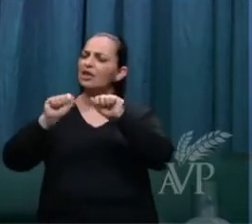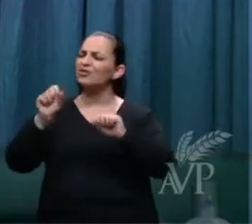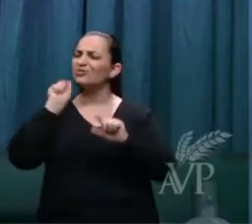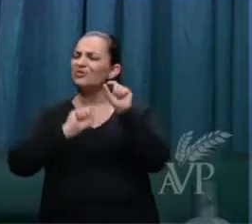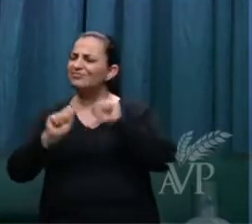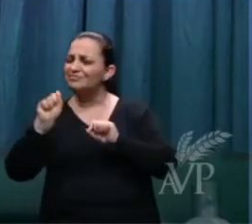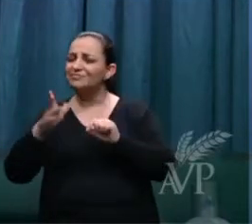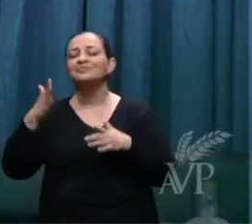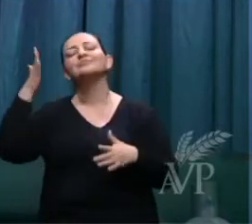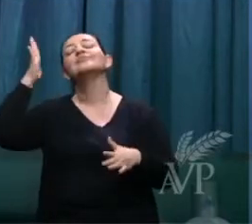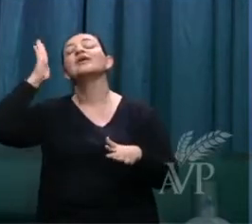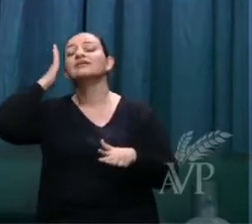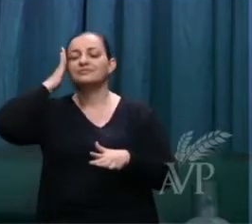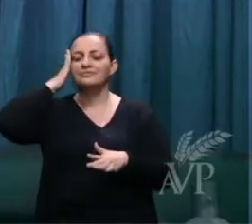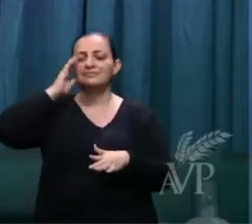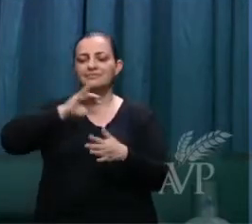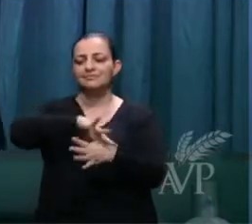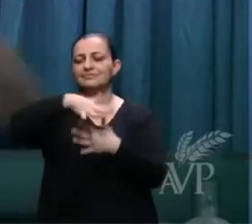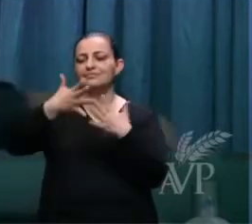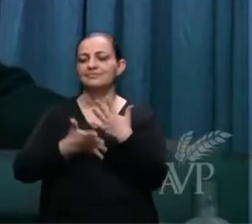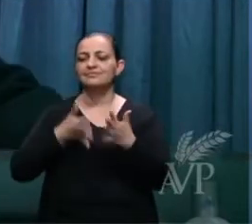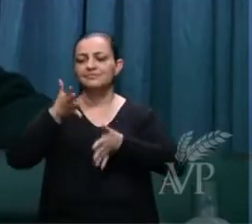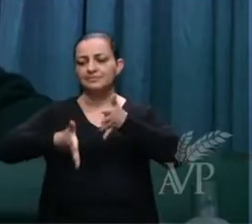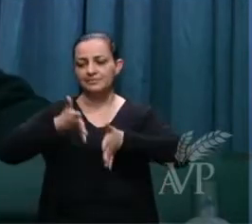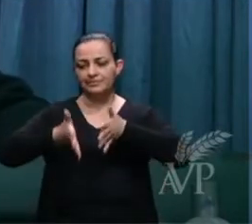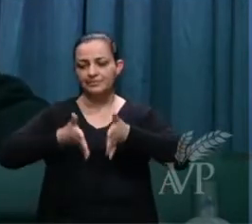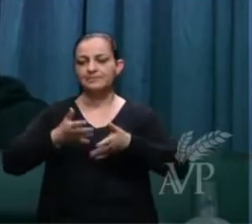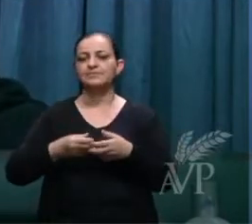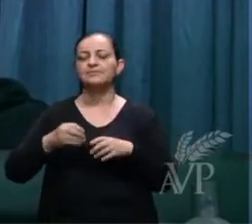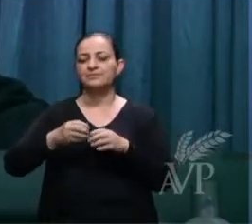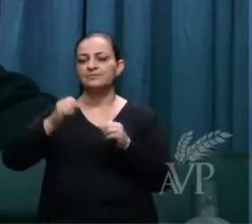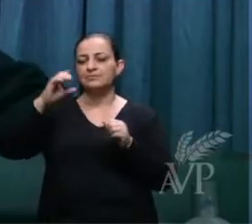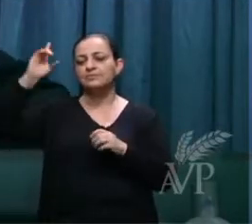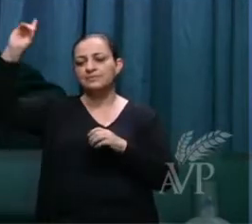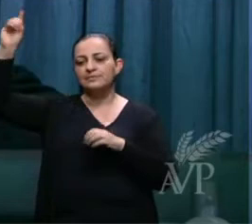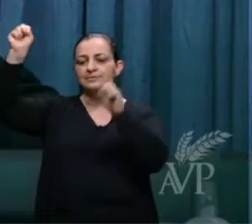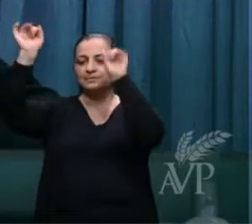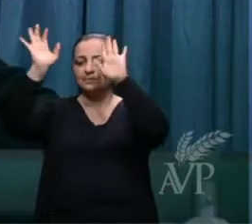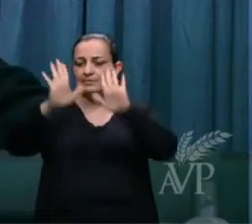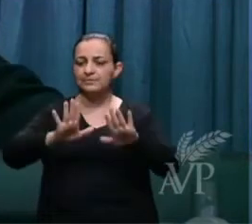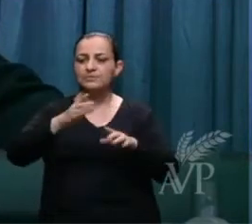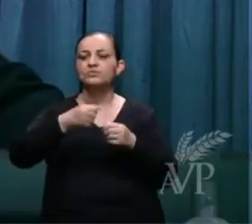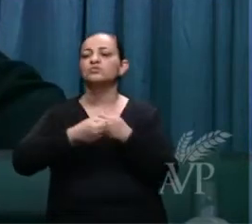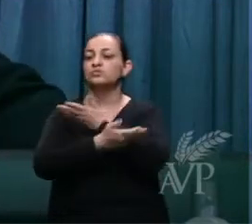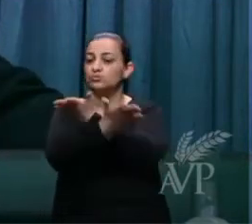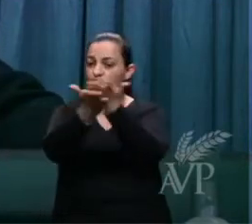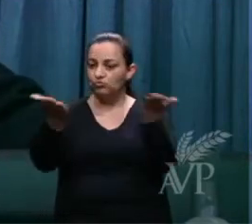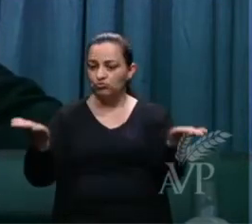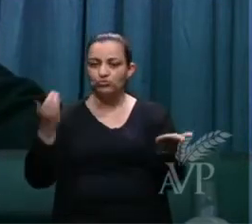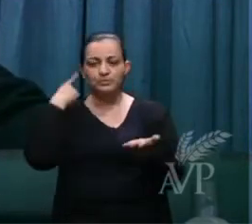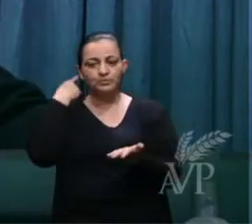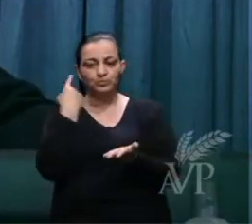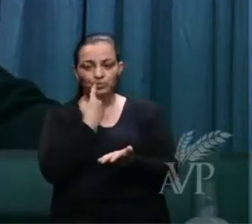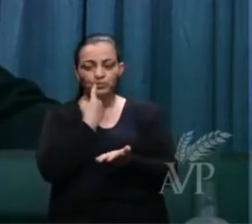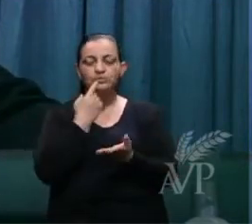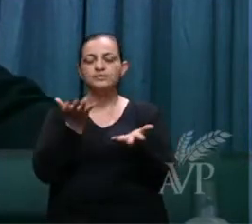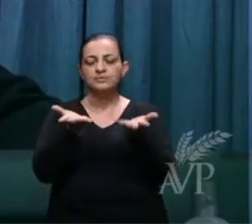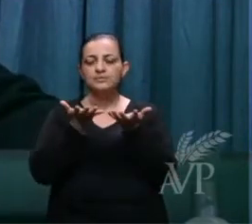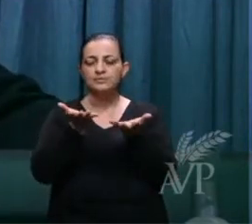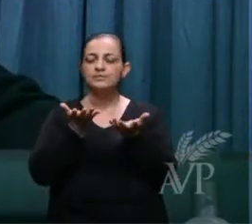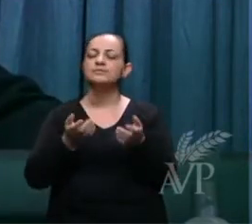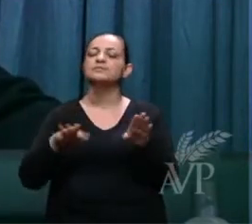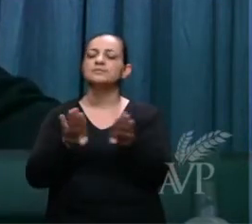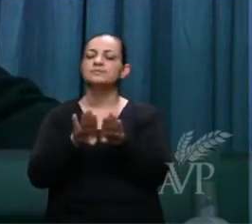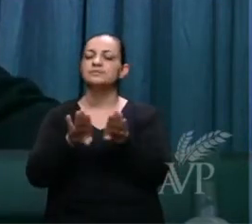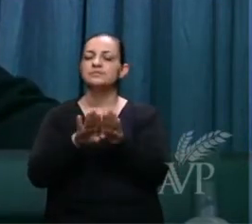É, a língua de sinais. Então, que Deus abençoe vocês. E nós queremos é